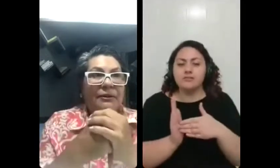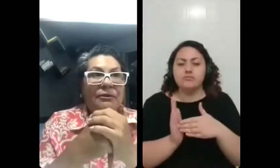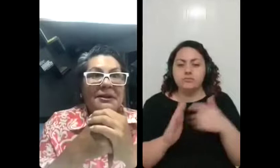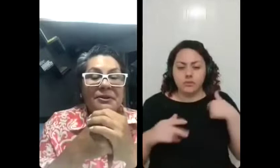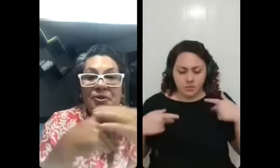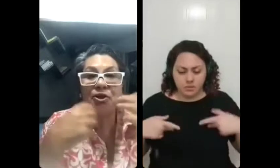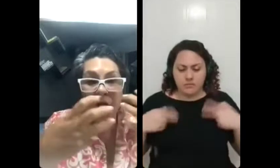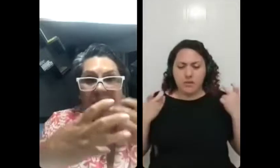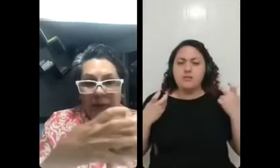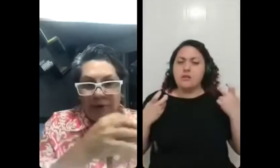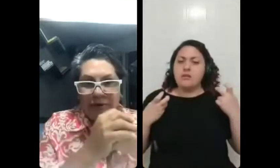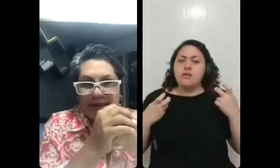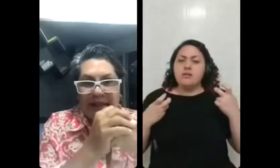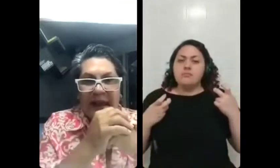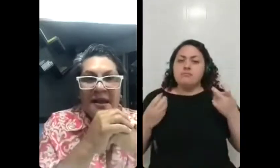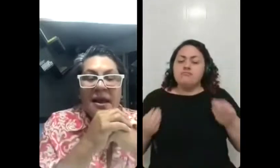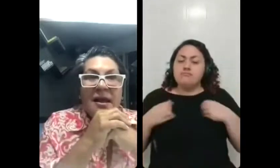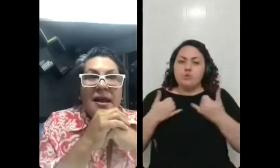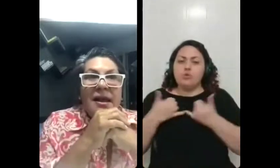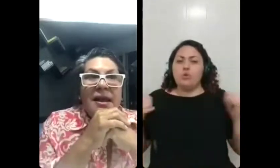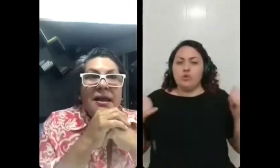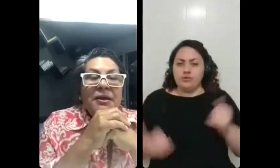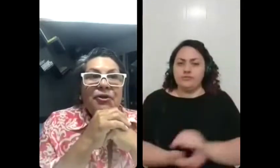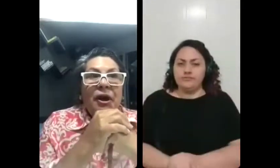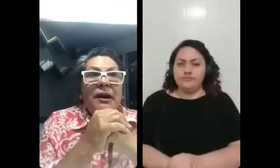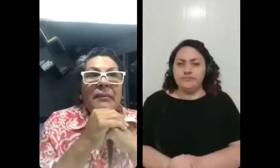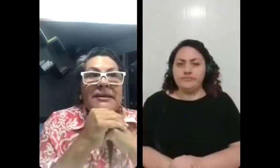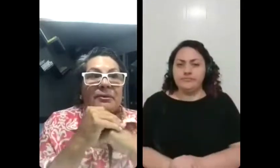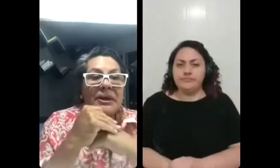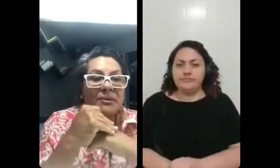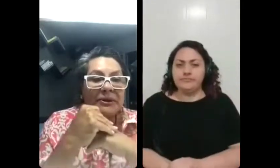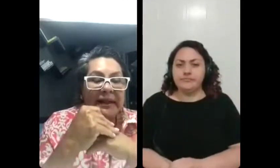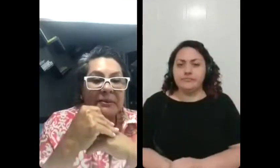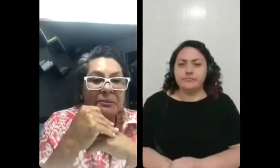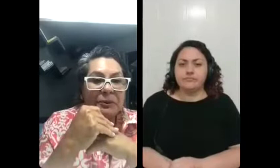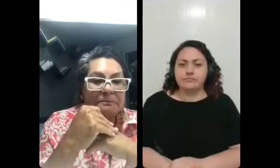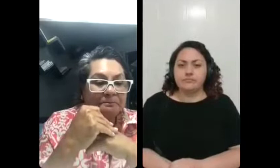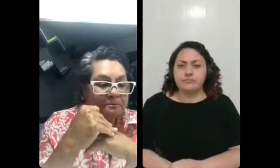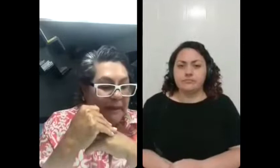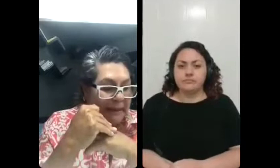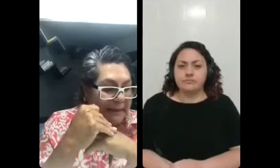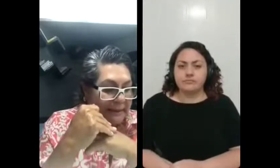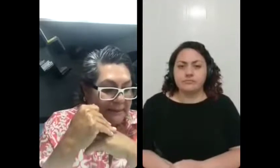para com isso e isso choca muito, assim, né? Choca, mas ao mesmo tempo,